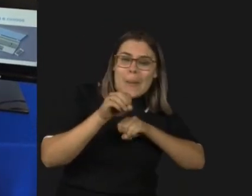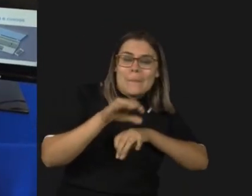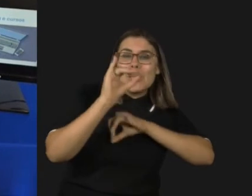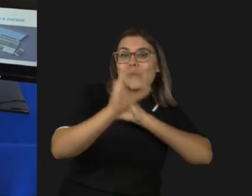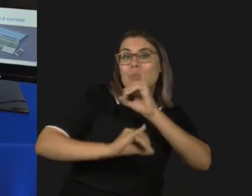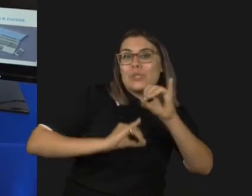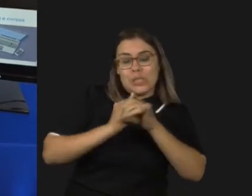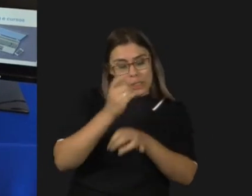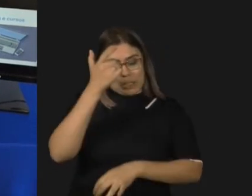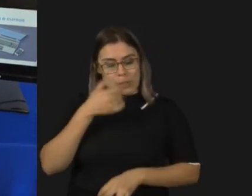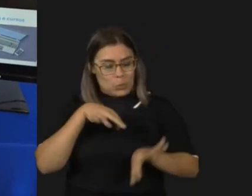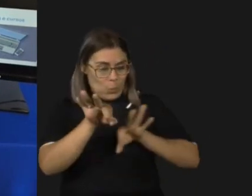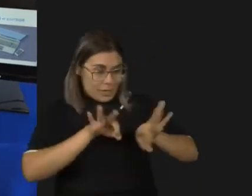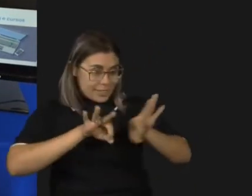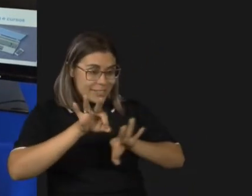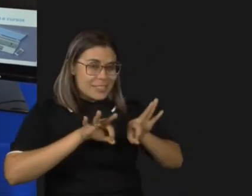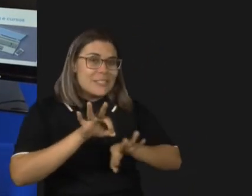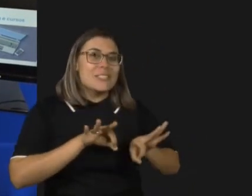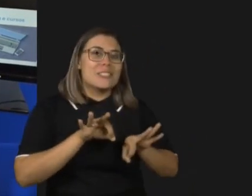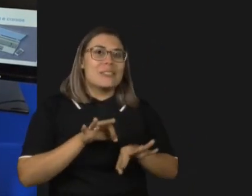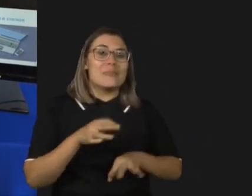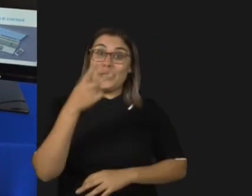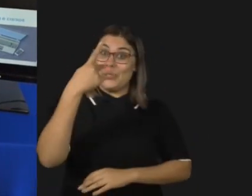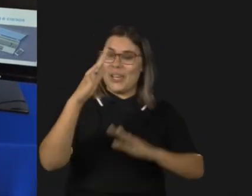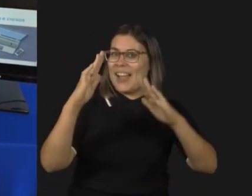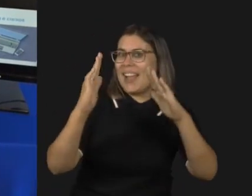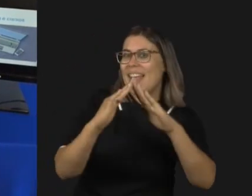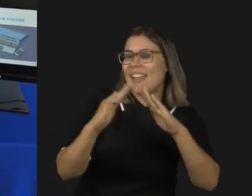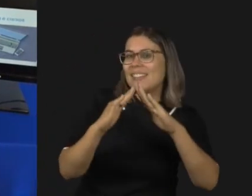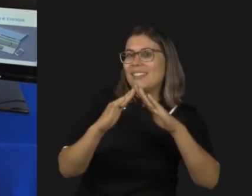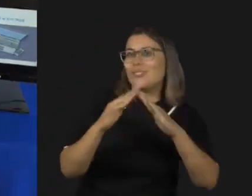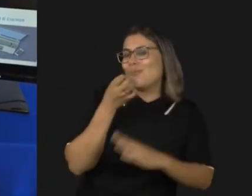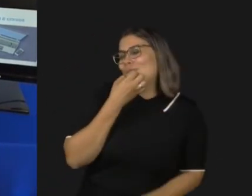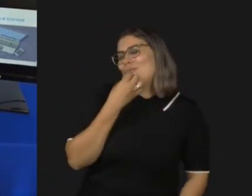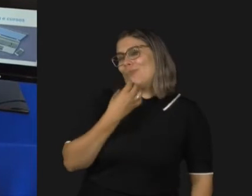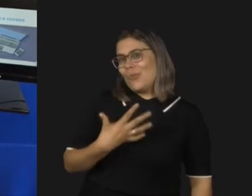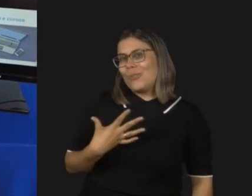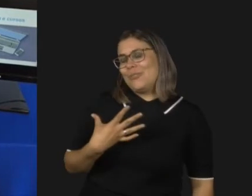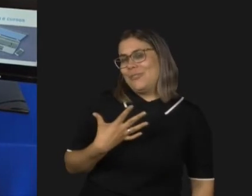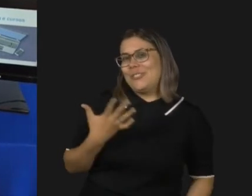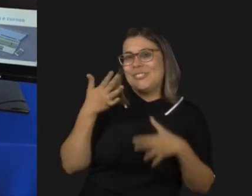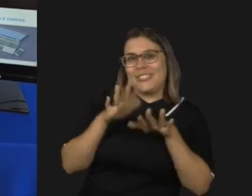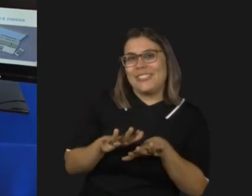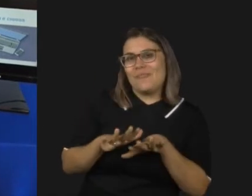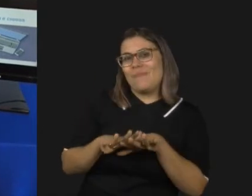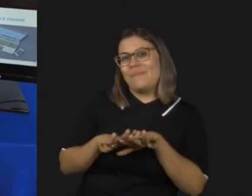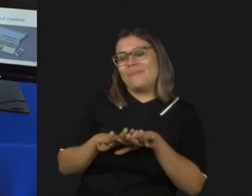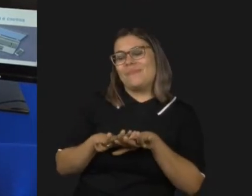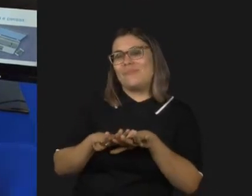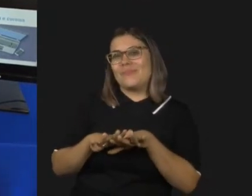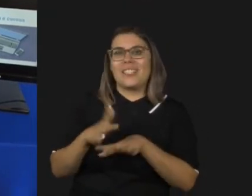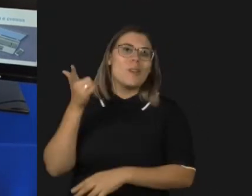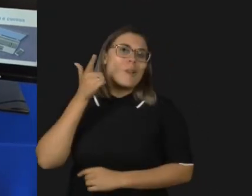que eu estou planejando para fazer com que a casa de vocês seja o ambiente da inclusão mais arrebatador